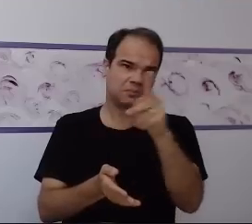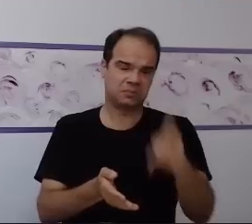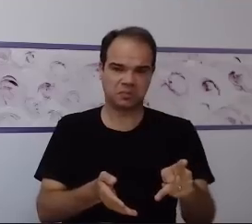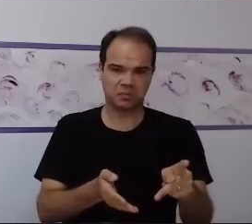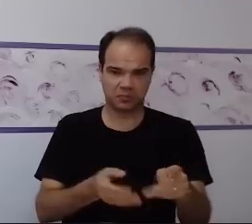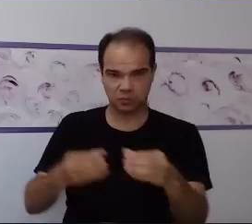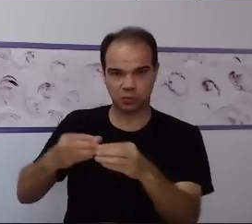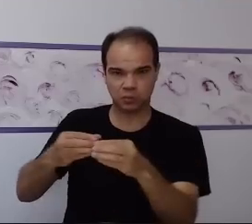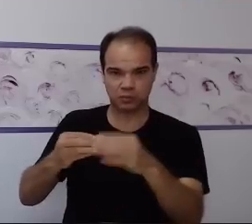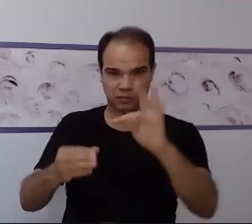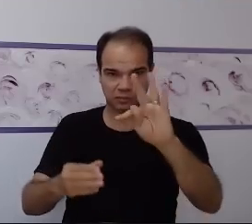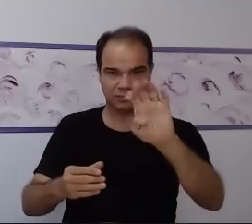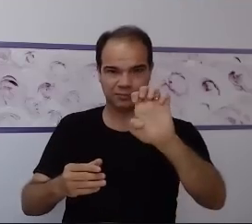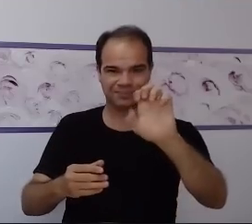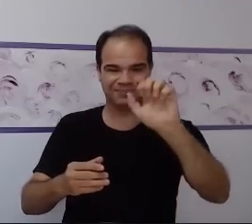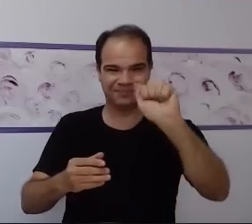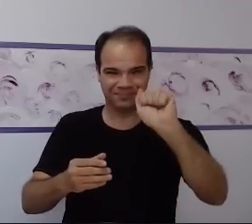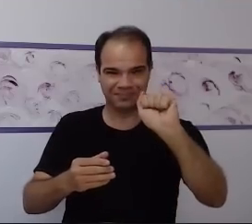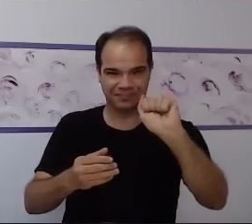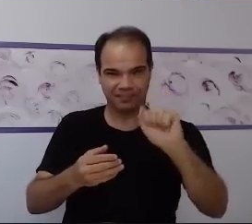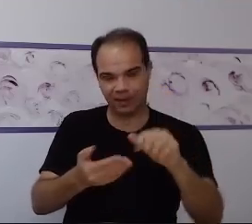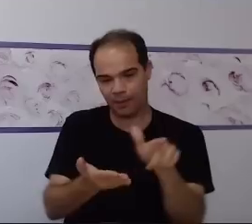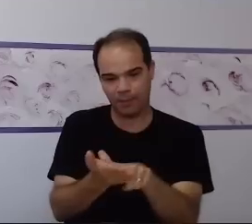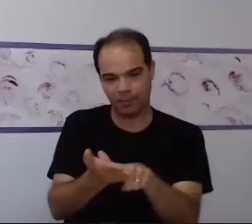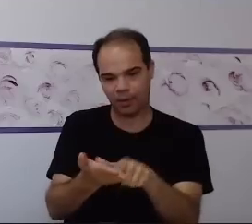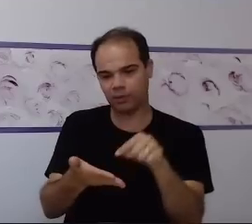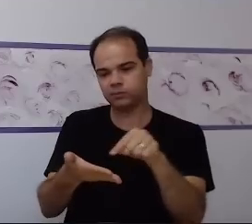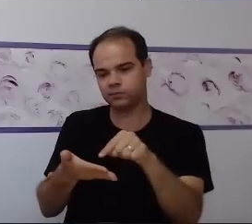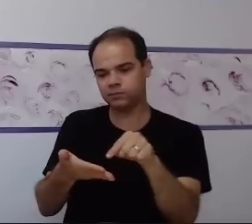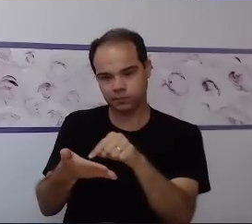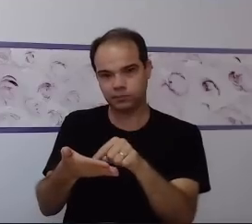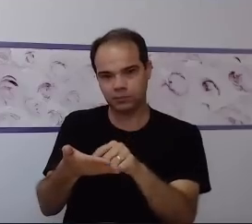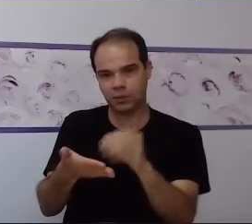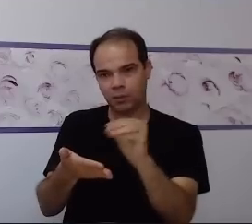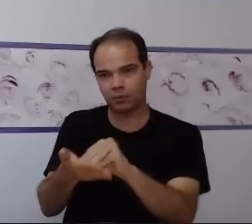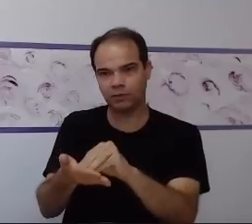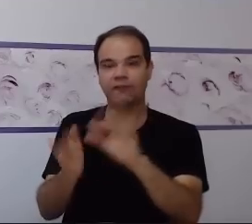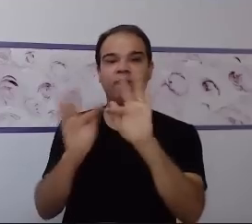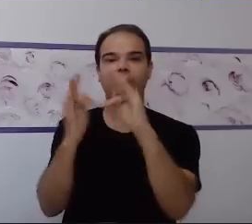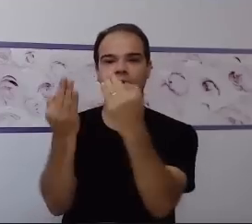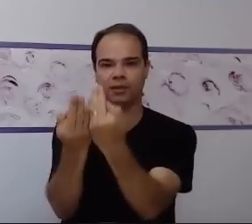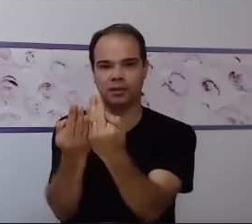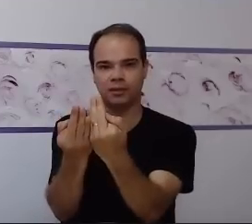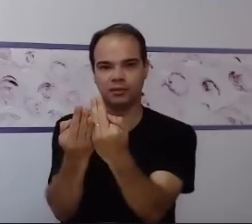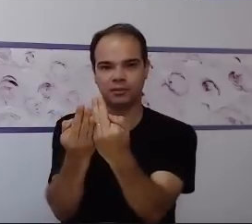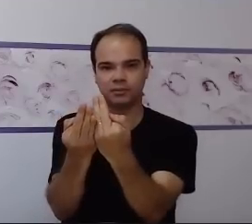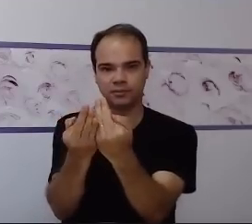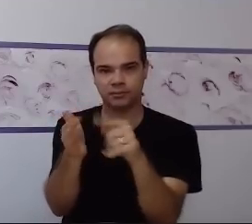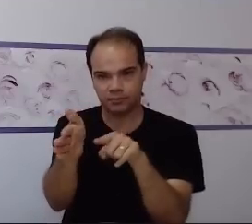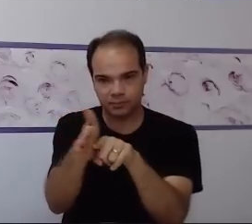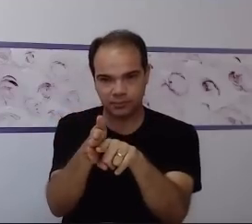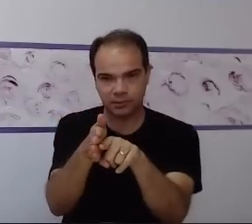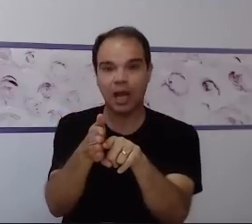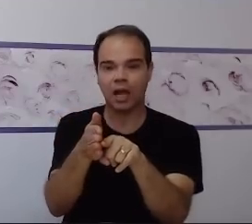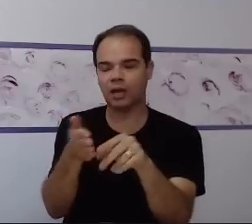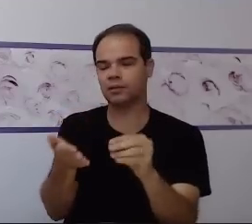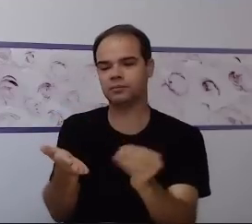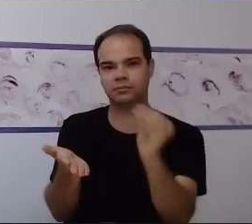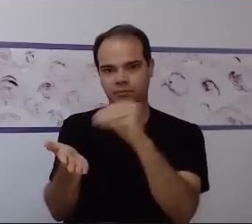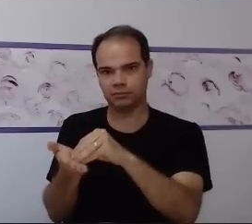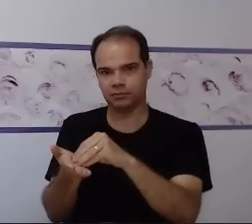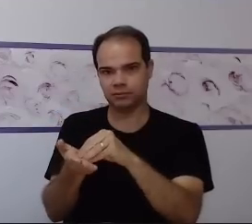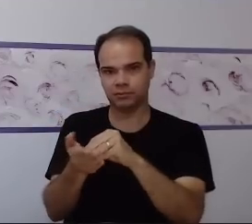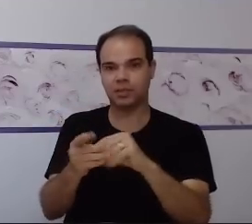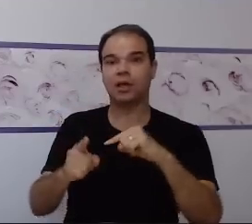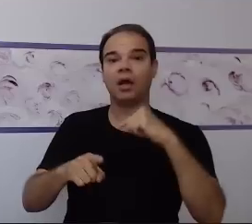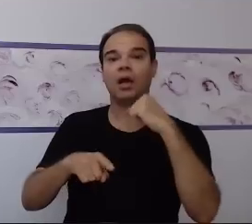a ele, tem que fornecer informações, a família fornece informações, e outras informações são colhidas no